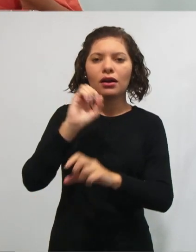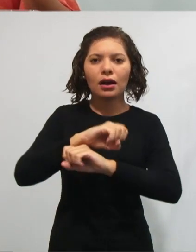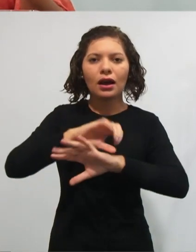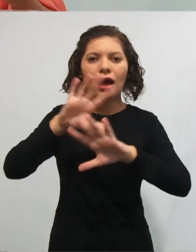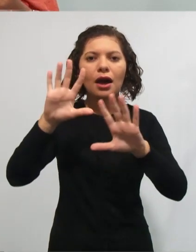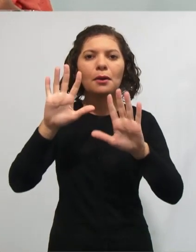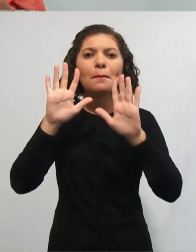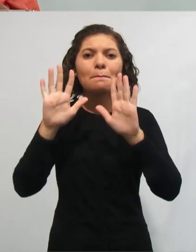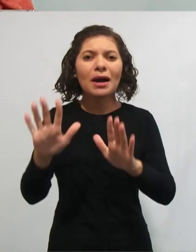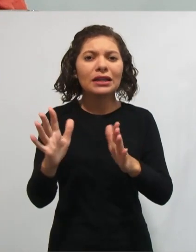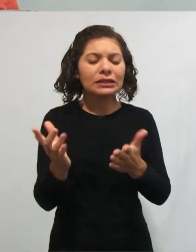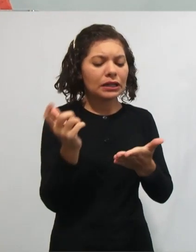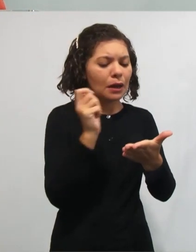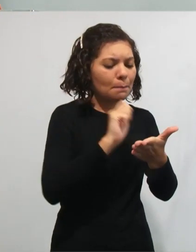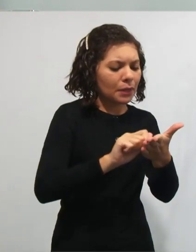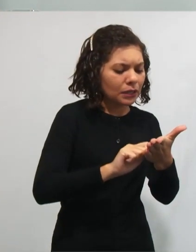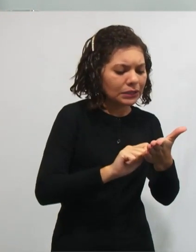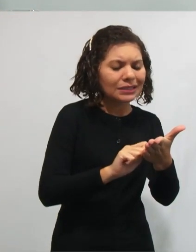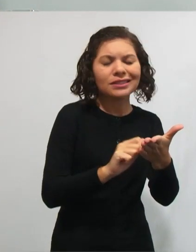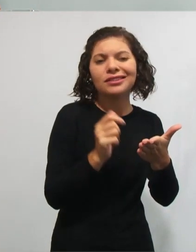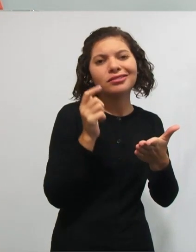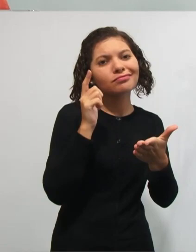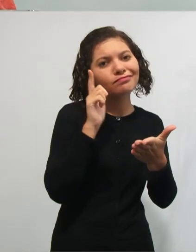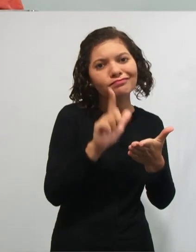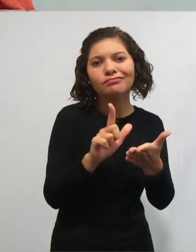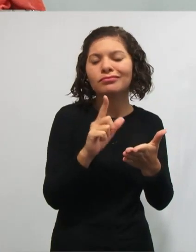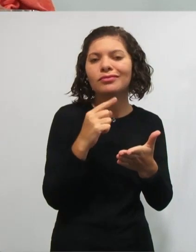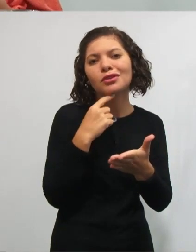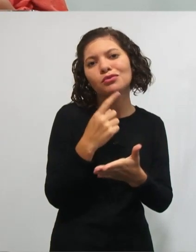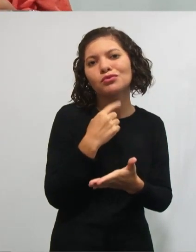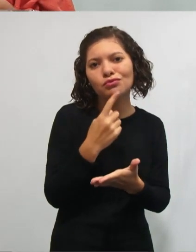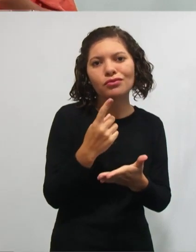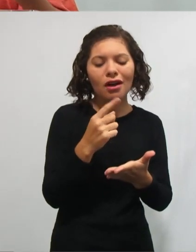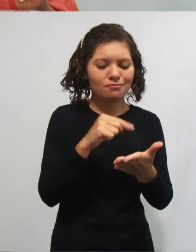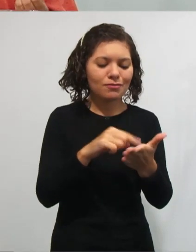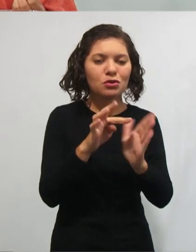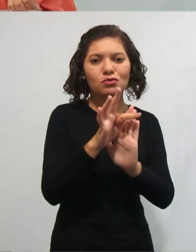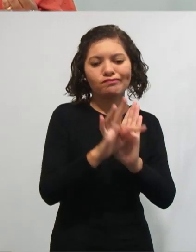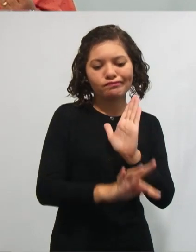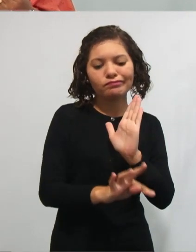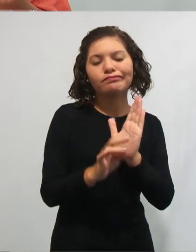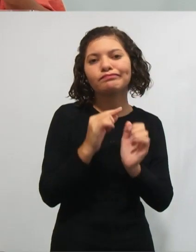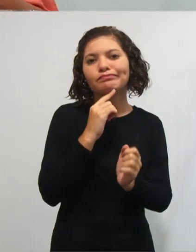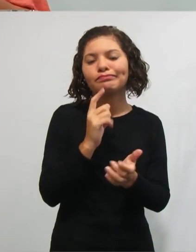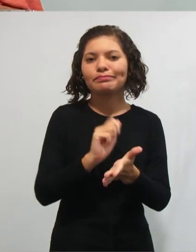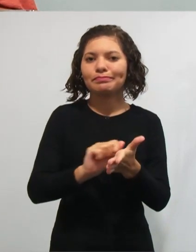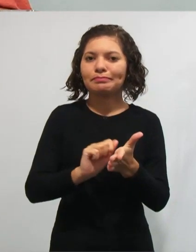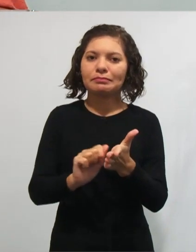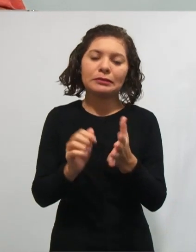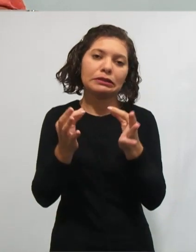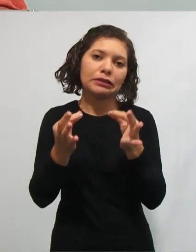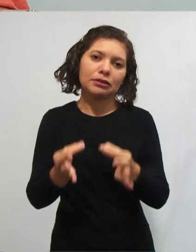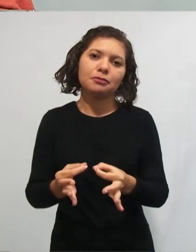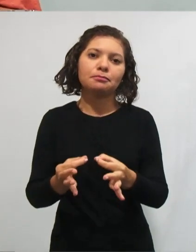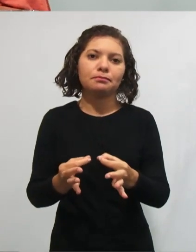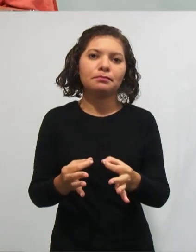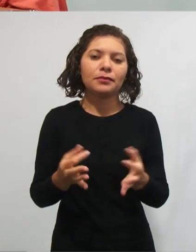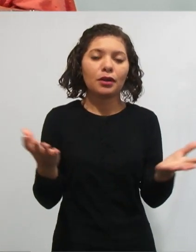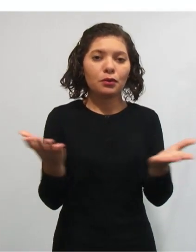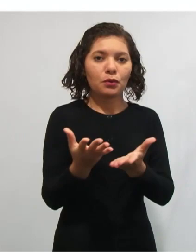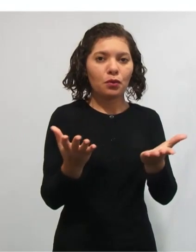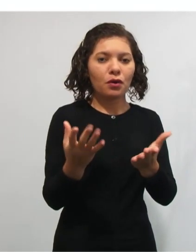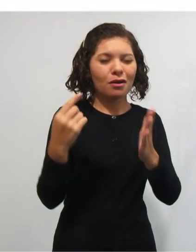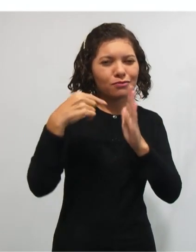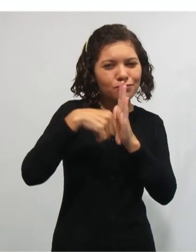organização daquele texto que ele então está ali sendo submetido. Vamos conhecer um pouquinho mais a fundo.